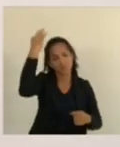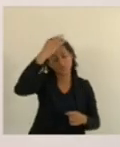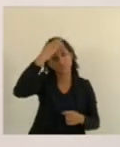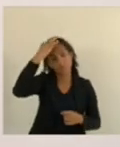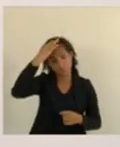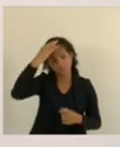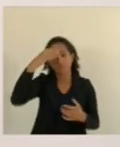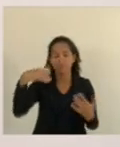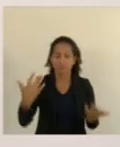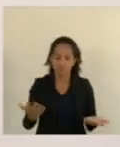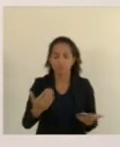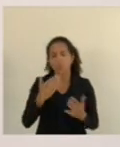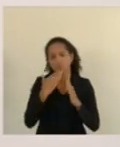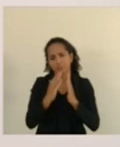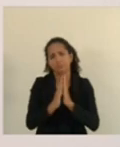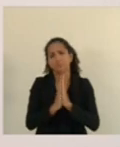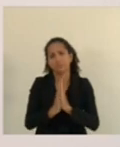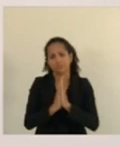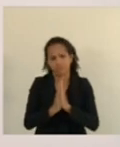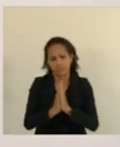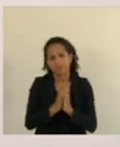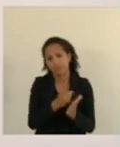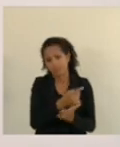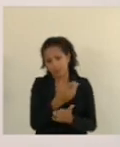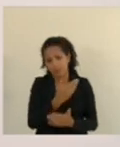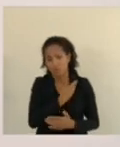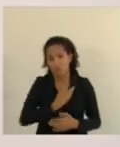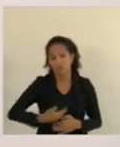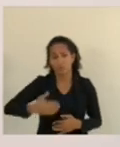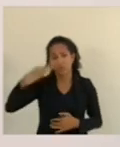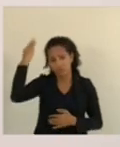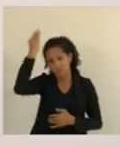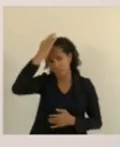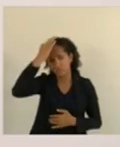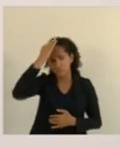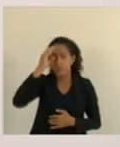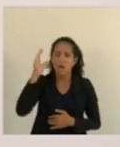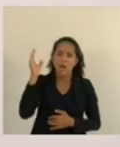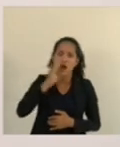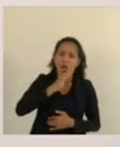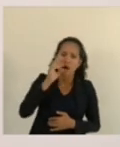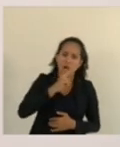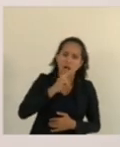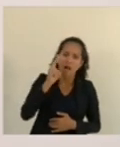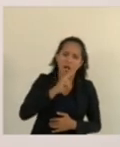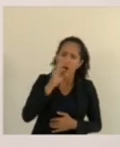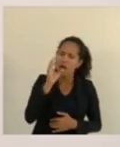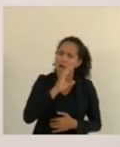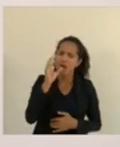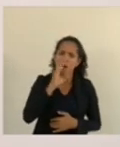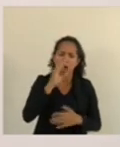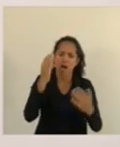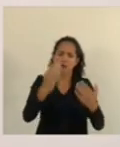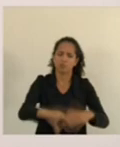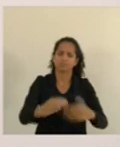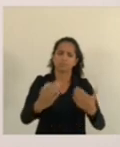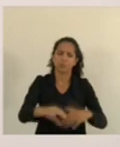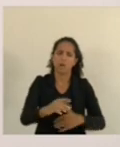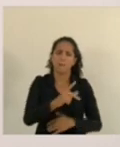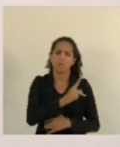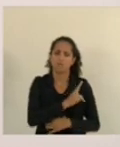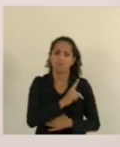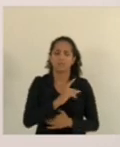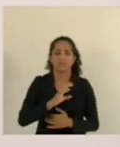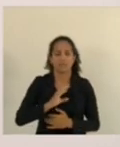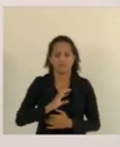fica aqui o nosso apelo para que o governo do Estado acelere urgentemente os concursos da Polícia Civil